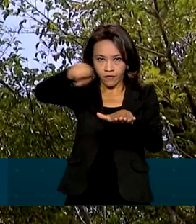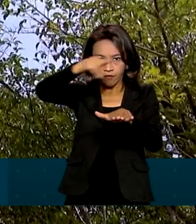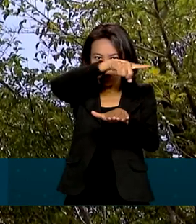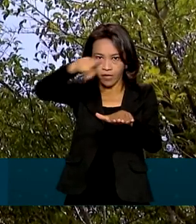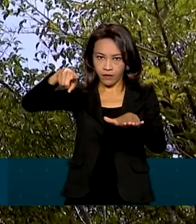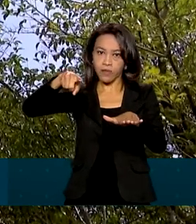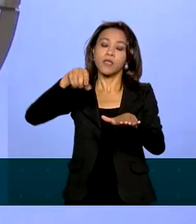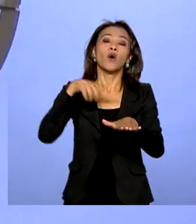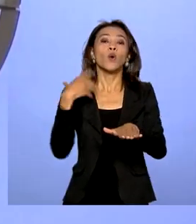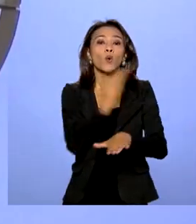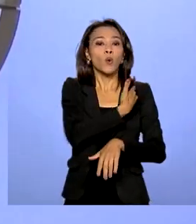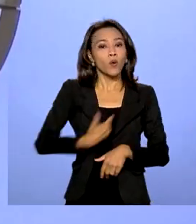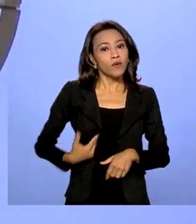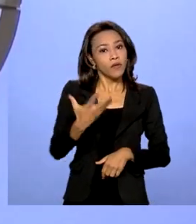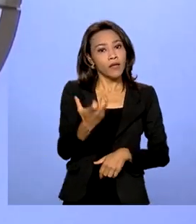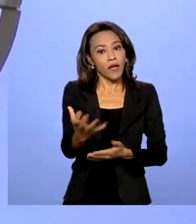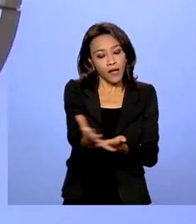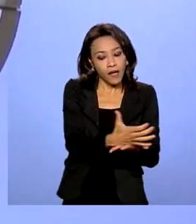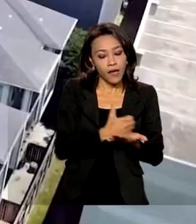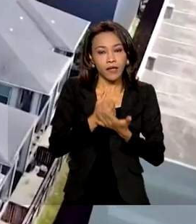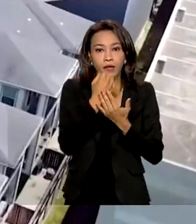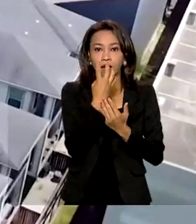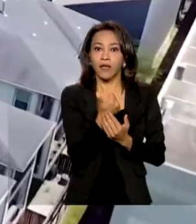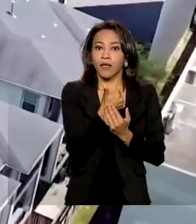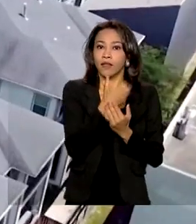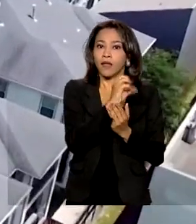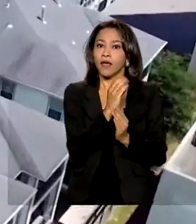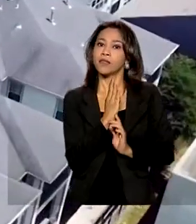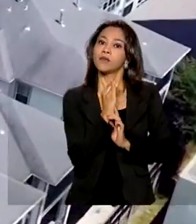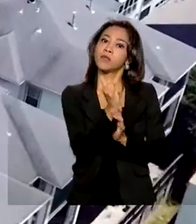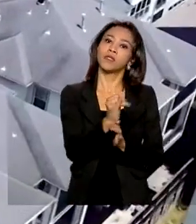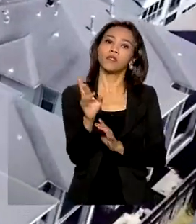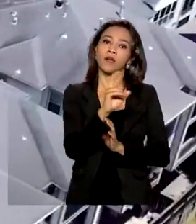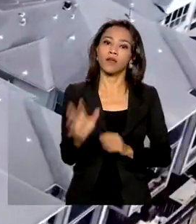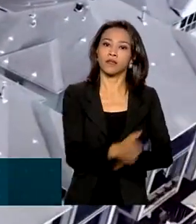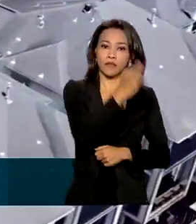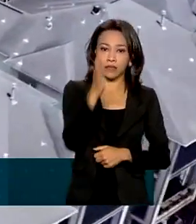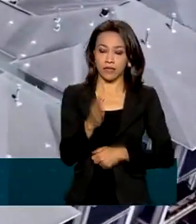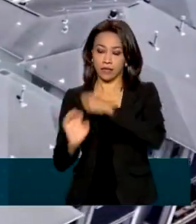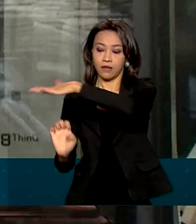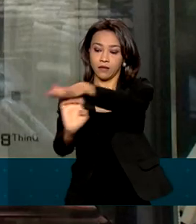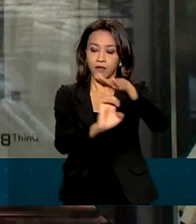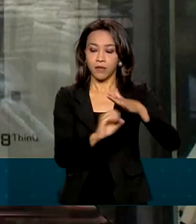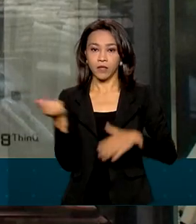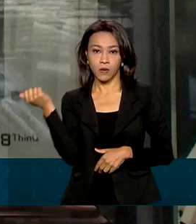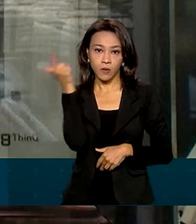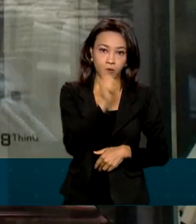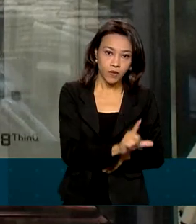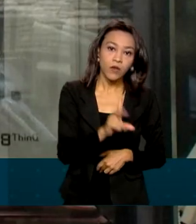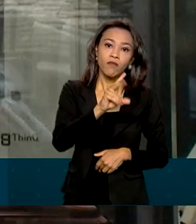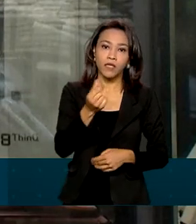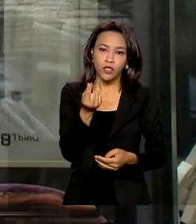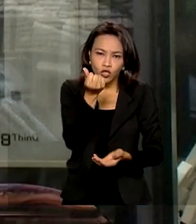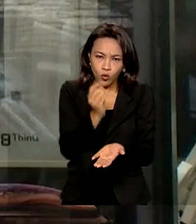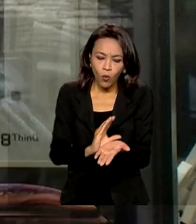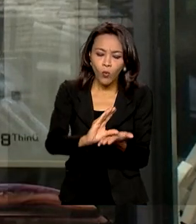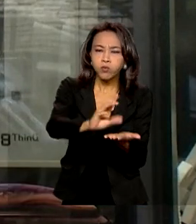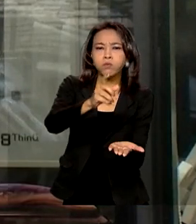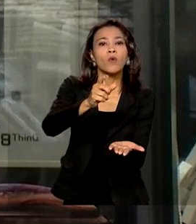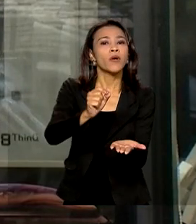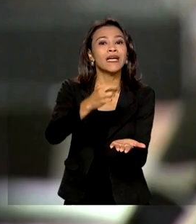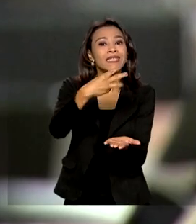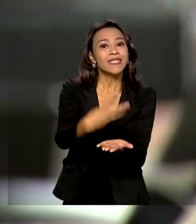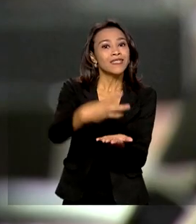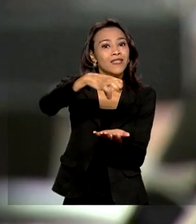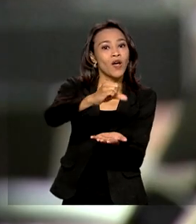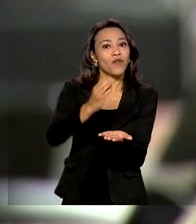governo espera arrecadar mais de 10 bilhões de reais com o certame. As empresas vencedoras terão que investir cerca de 39